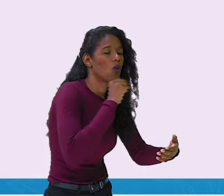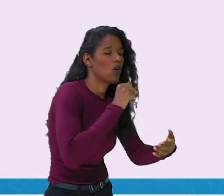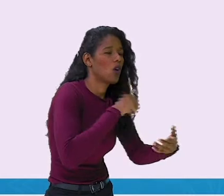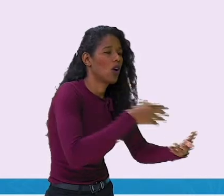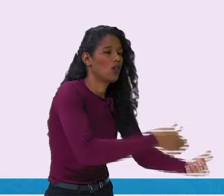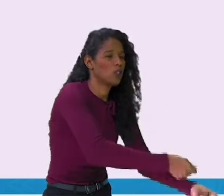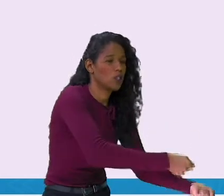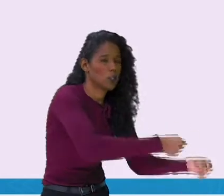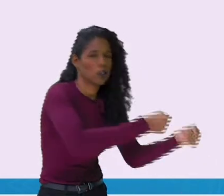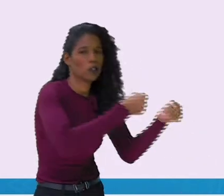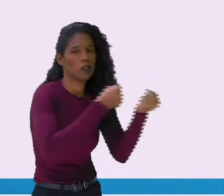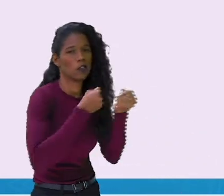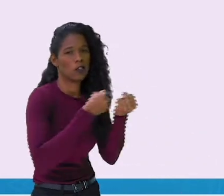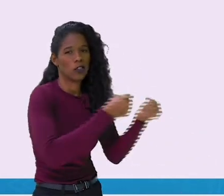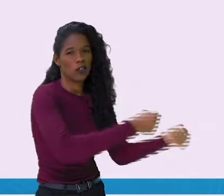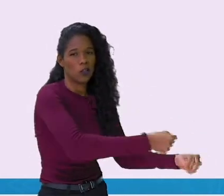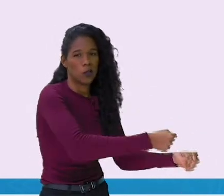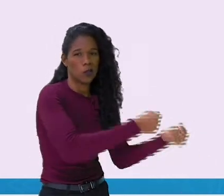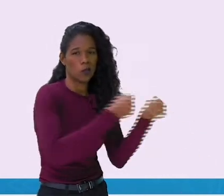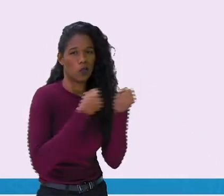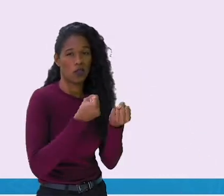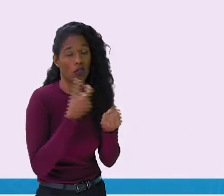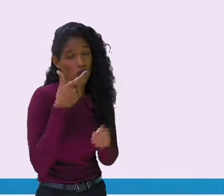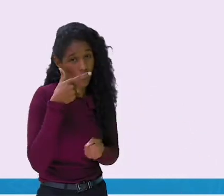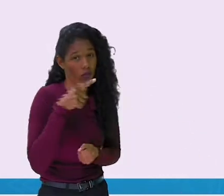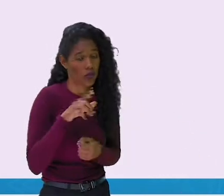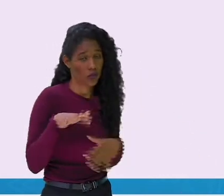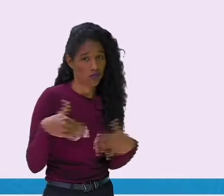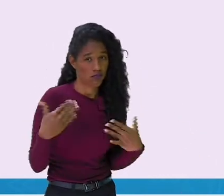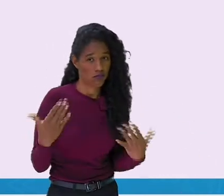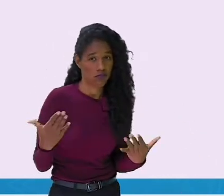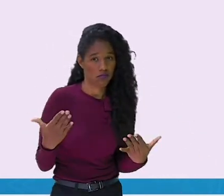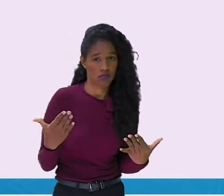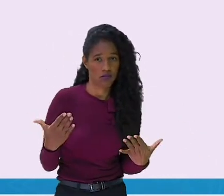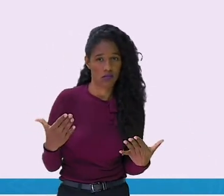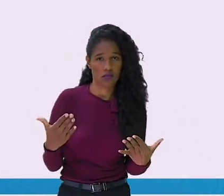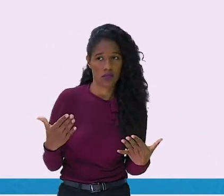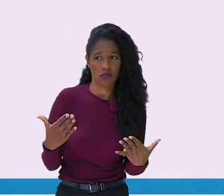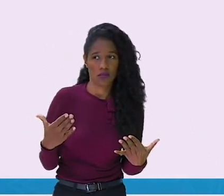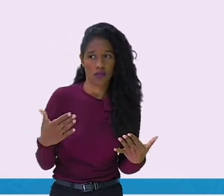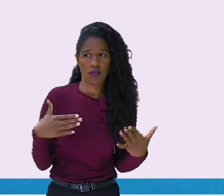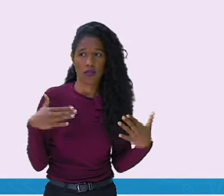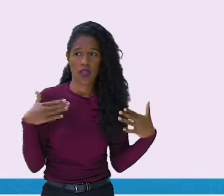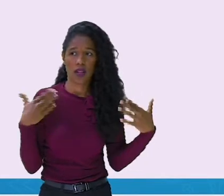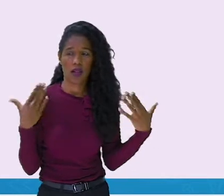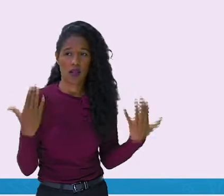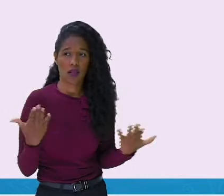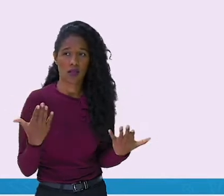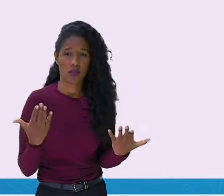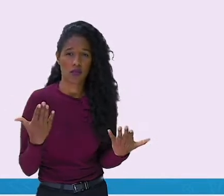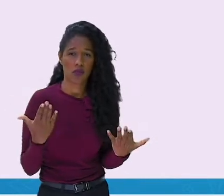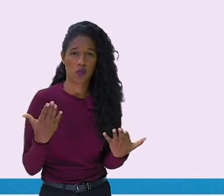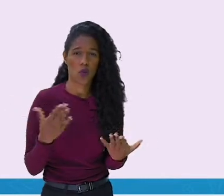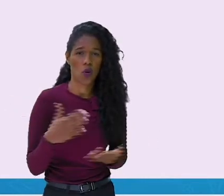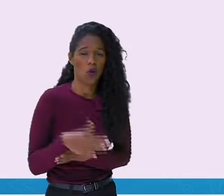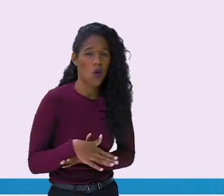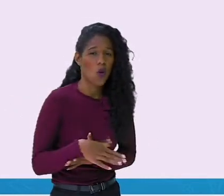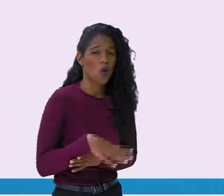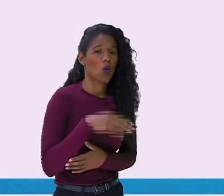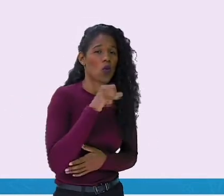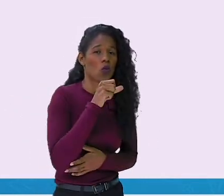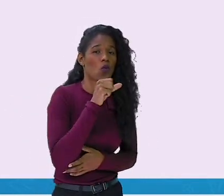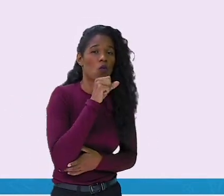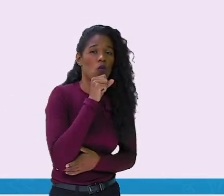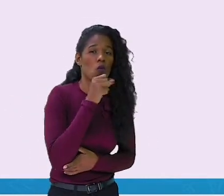rabanete. Vocês acham que vai conseguir, gente? Olha aqui. O vovô chegou a jogar o boné para cima.